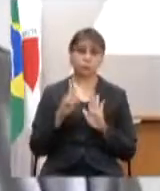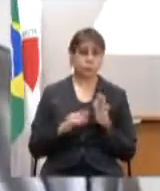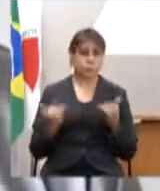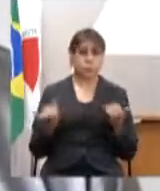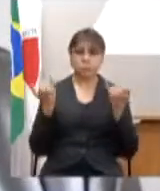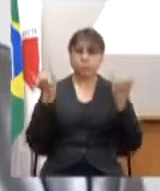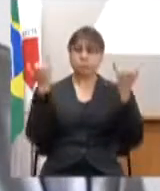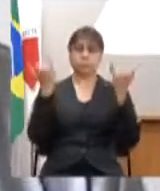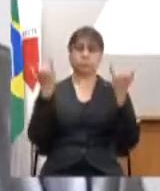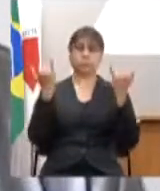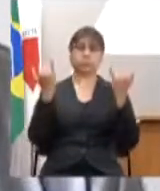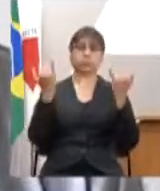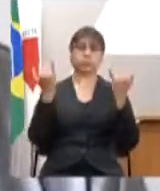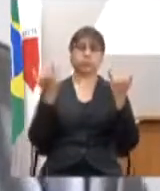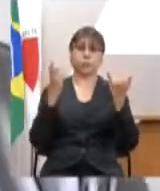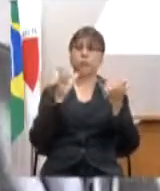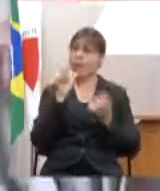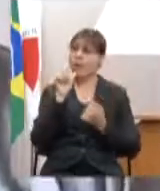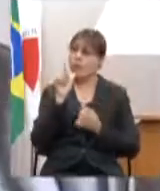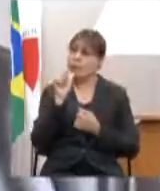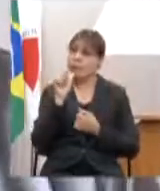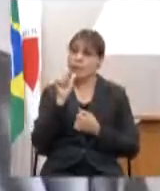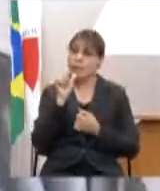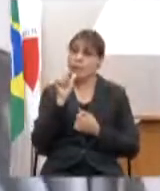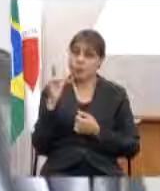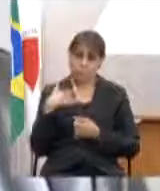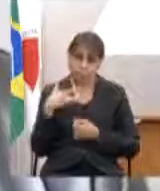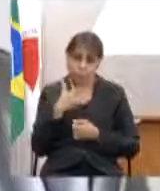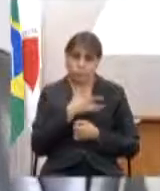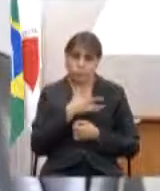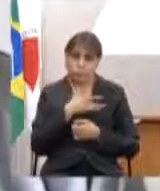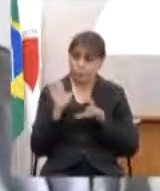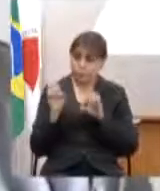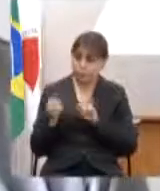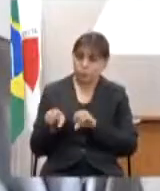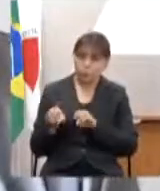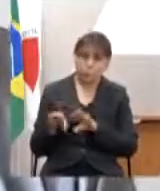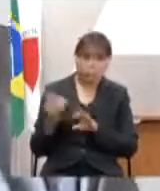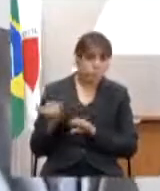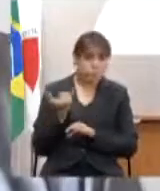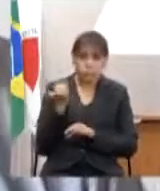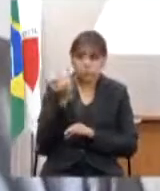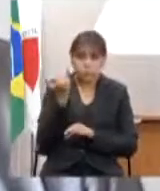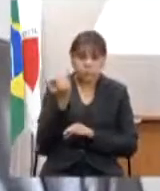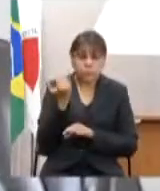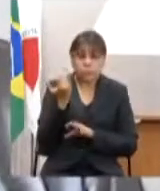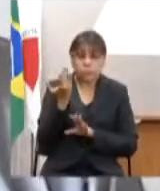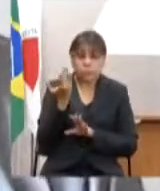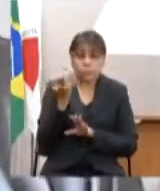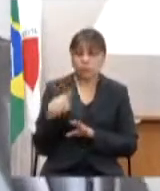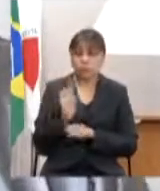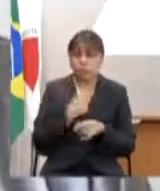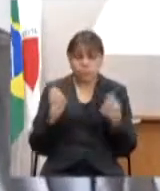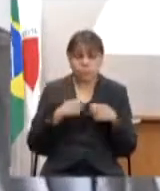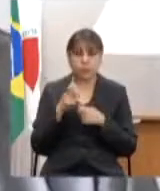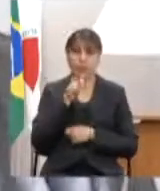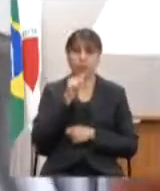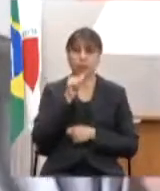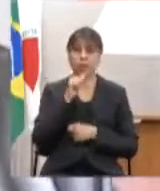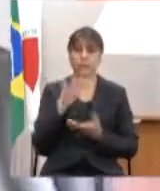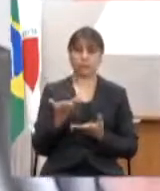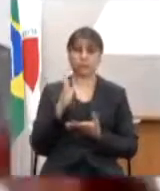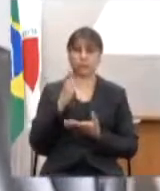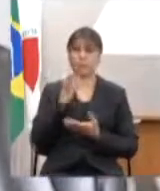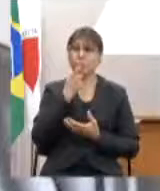que é o direito a água além da saúde educação a gente precisa e necessita da água que por muito pouco há